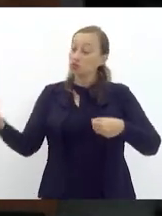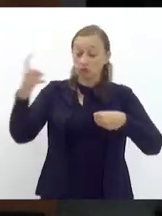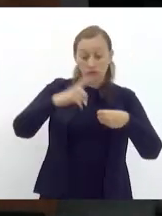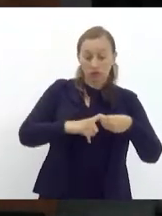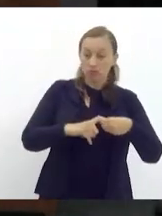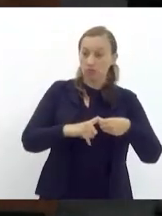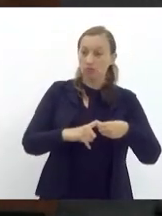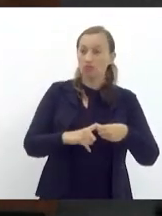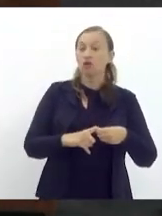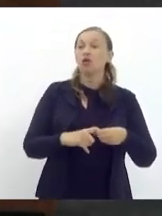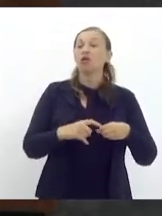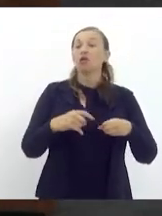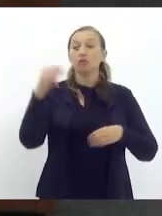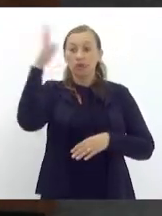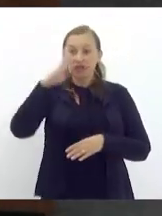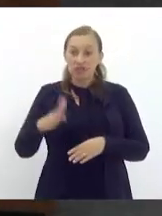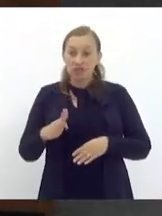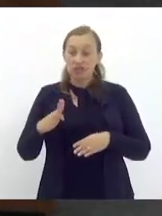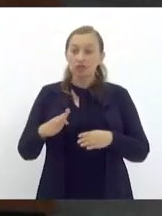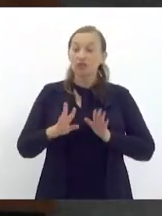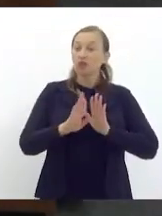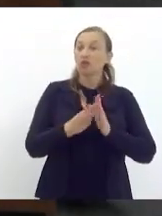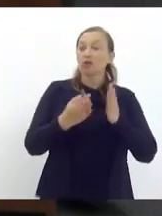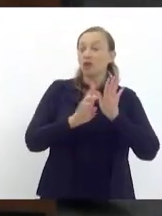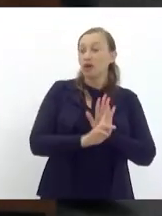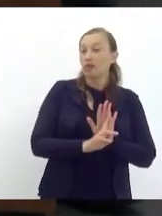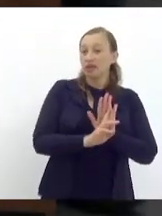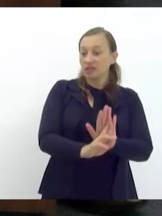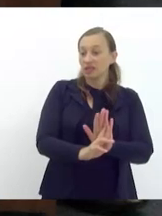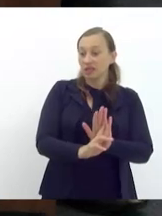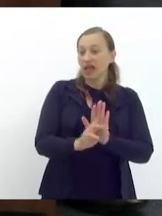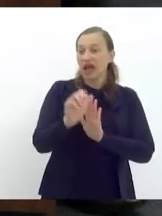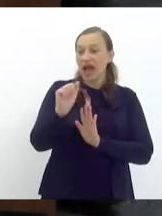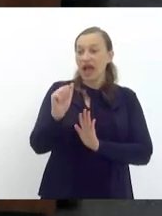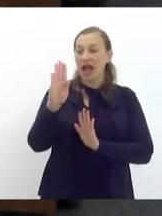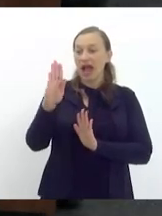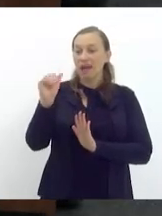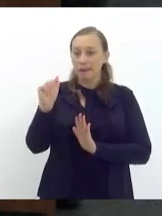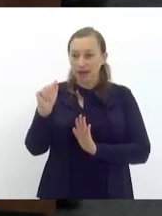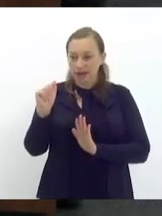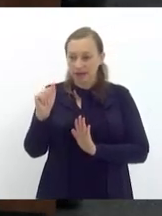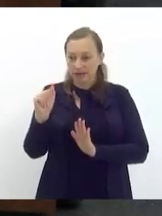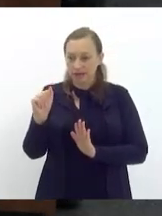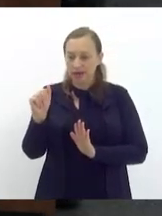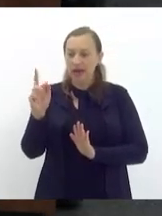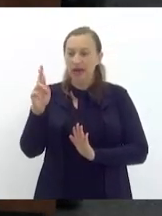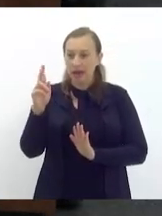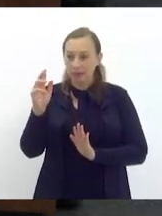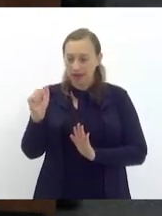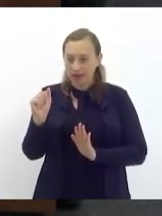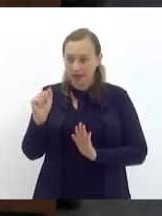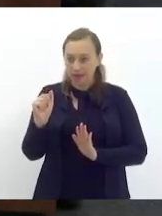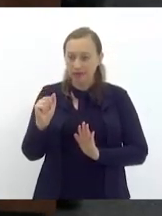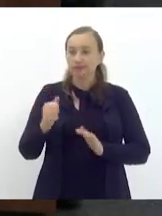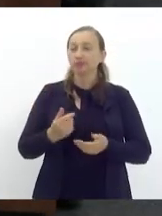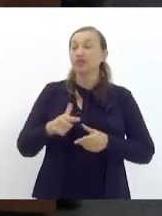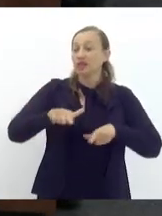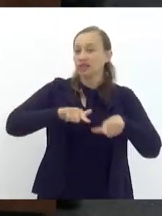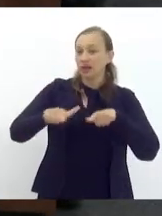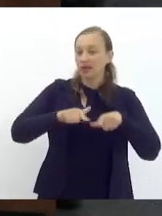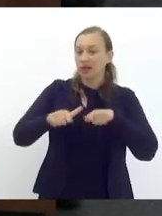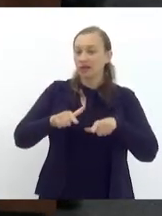o representante da Abra Associação Brasileira de Reforma Agrária aqui no Rio trabalhando com o nosso querido e saudoso